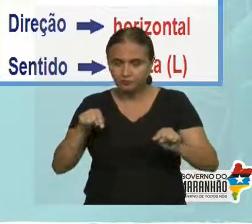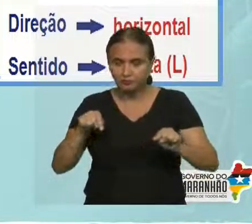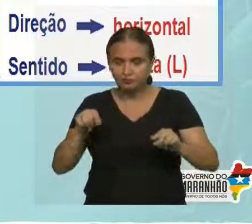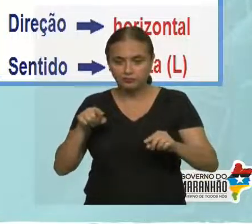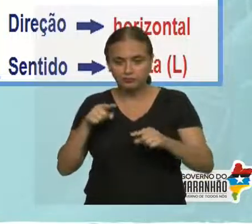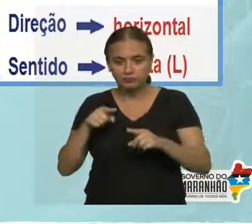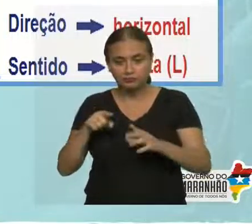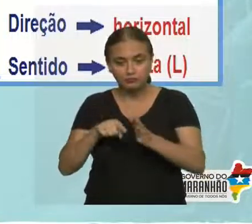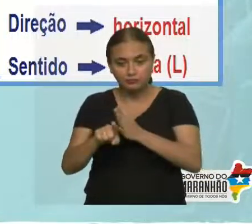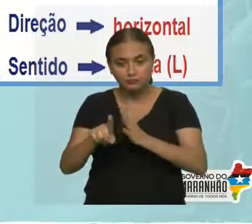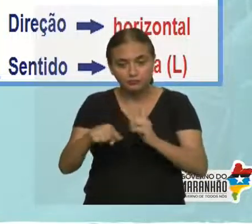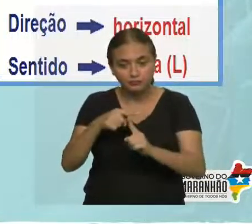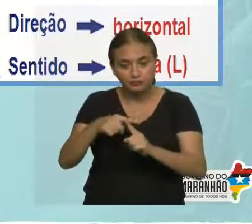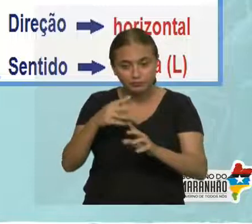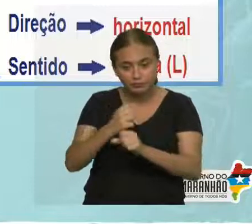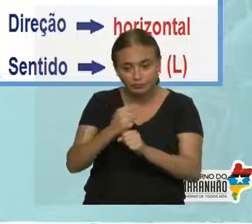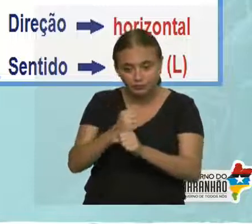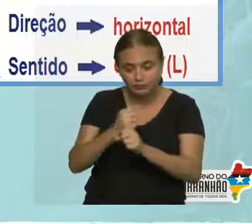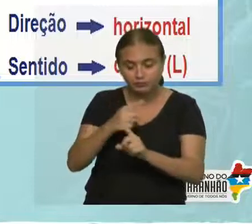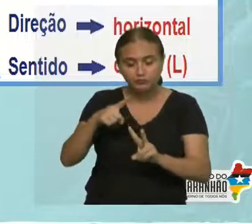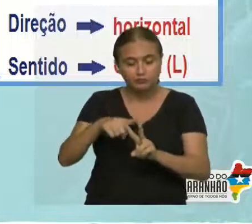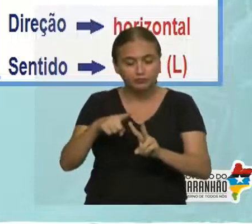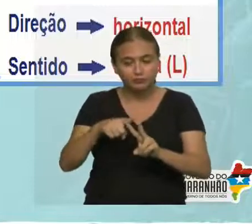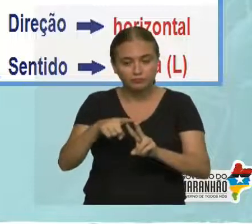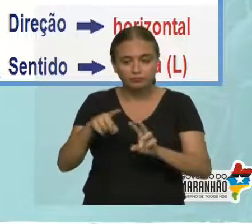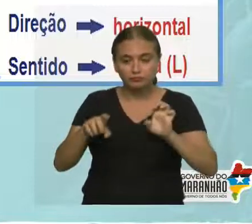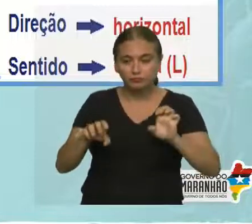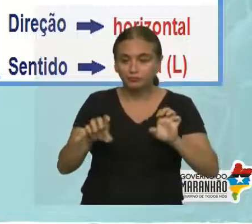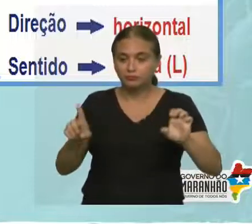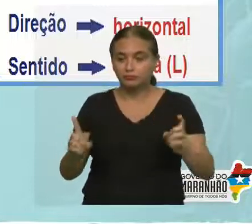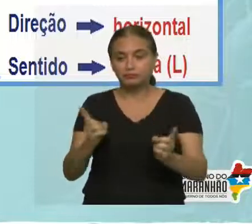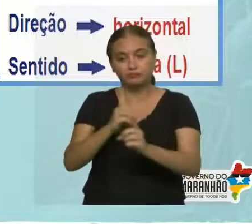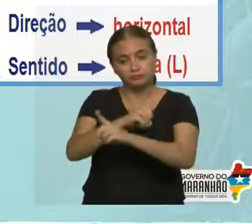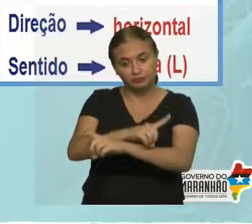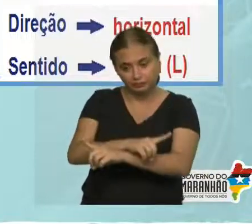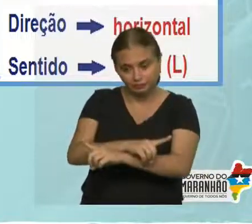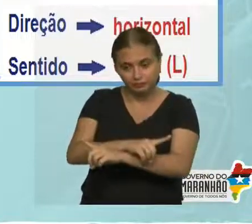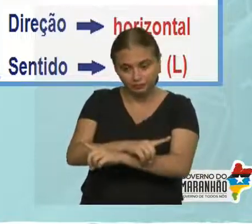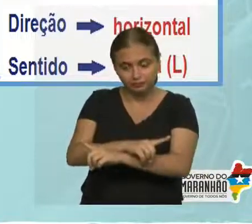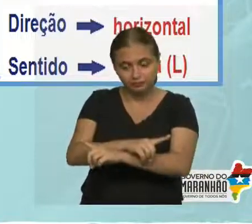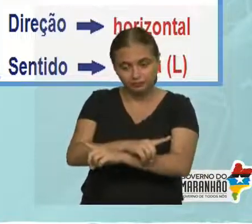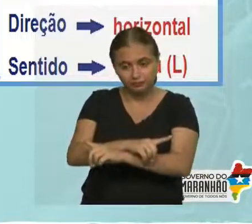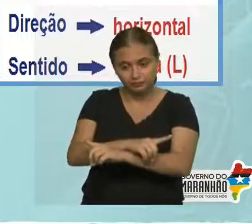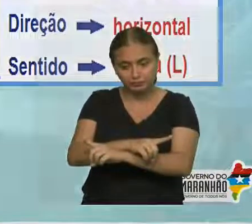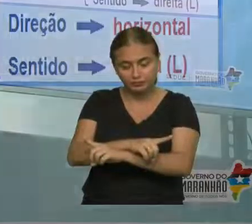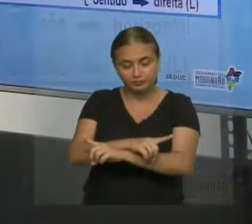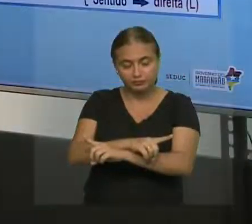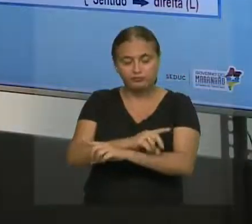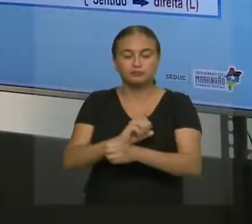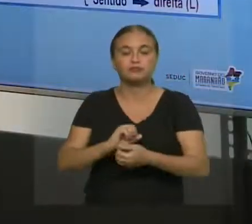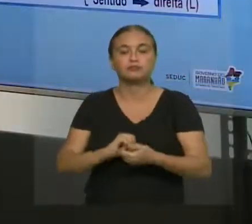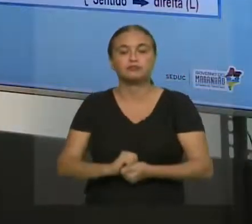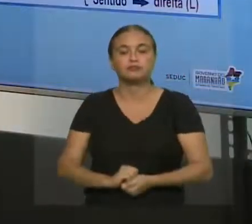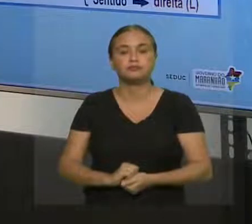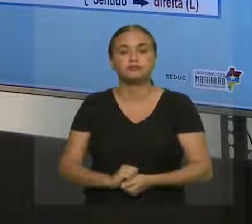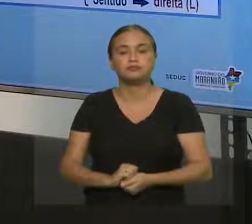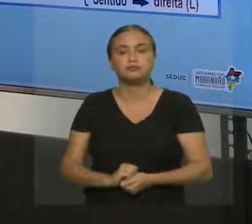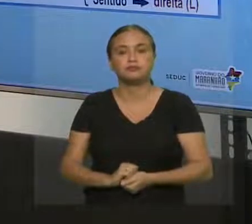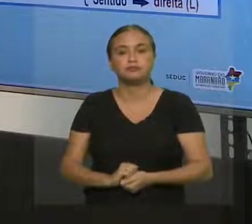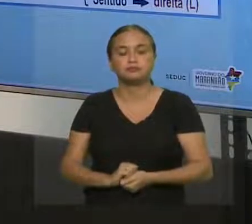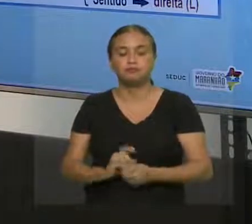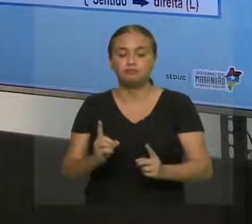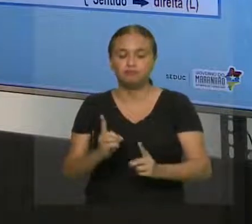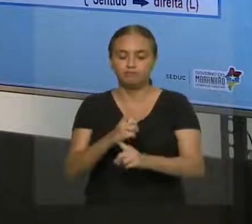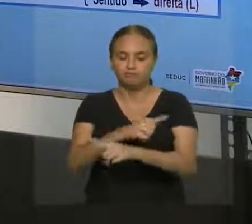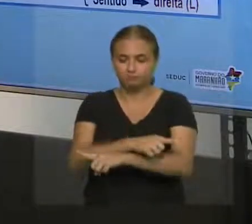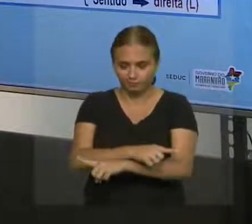uma soma, só que os vetores têm sentidos opostos. Um aponta para a direita, o outro aponta para a esquerda. Na hora que